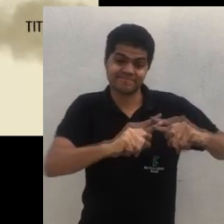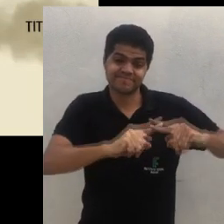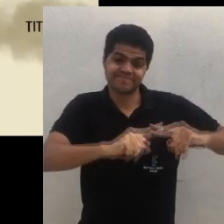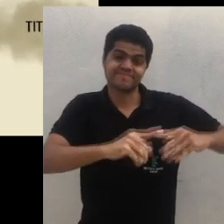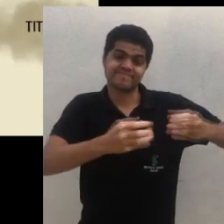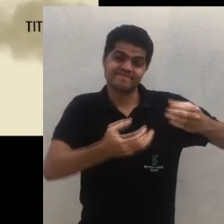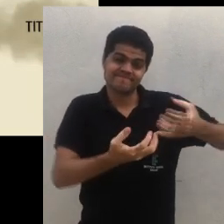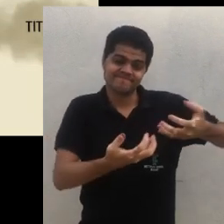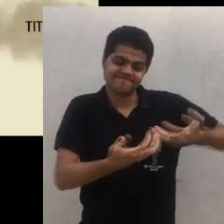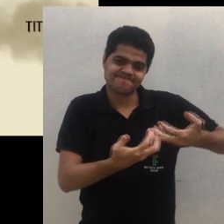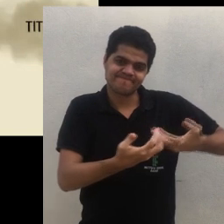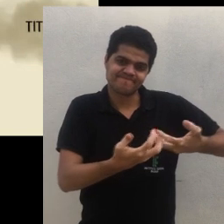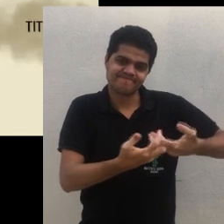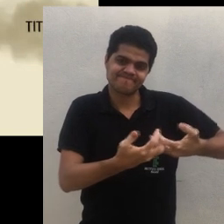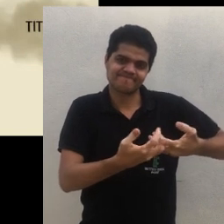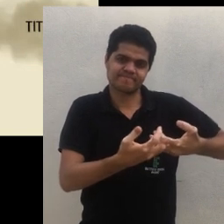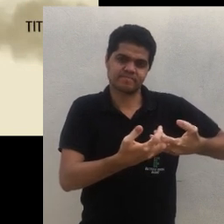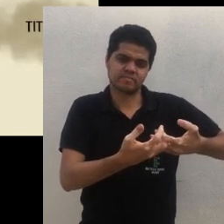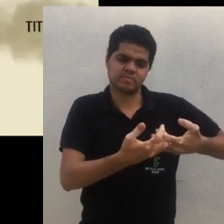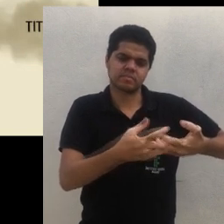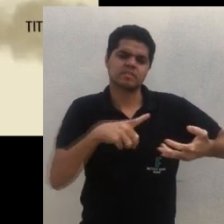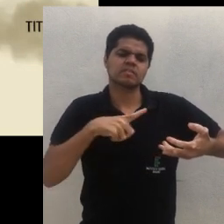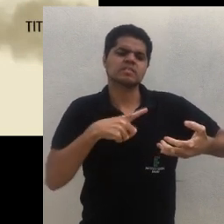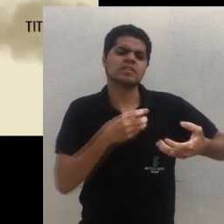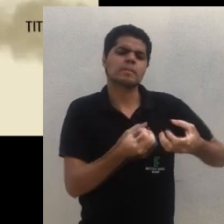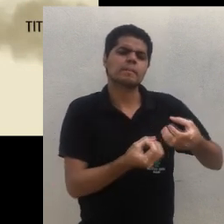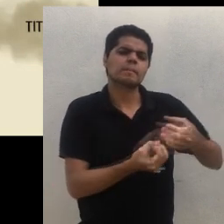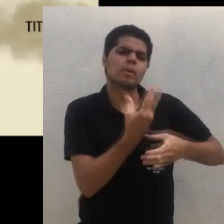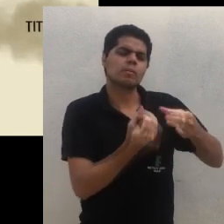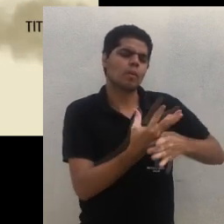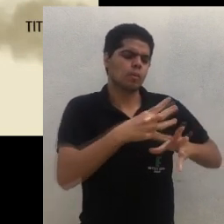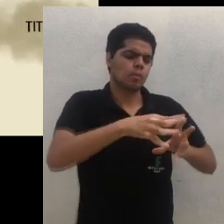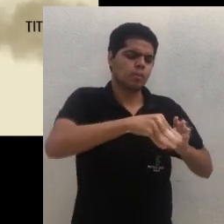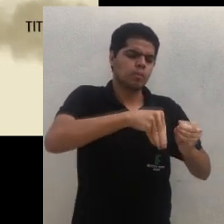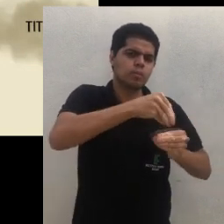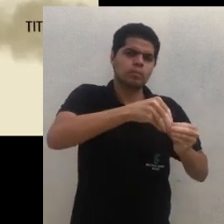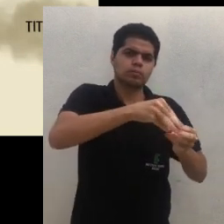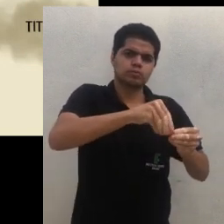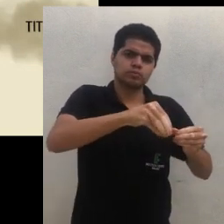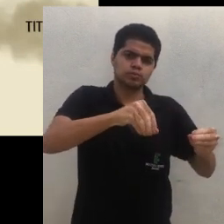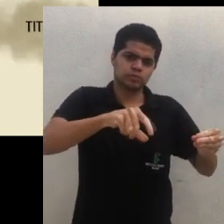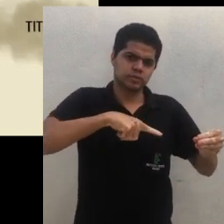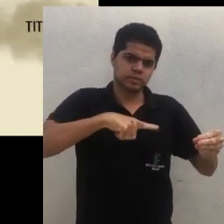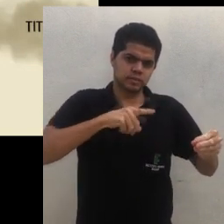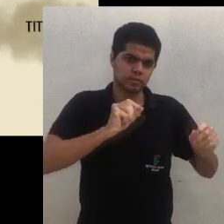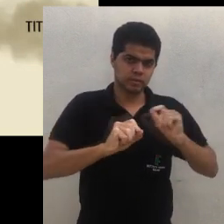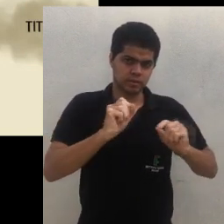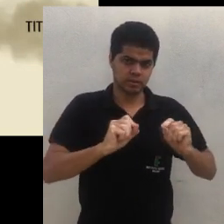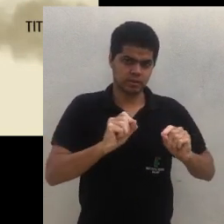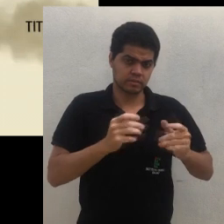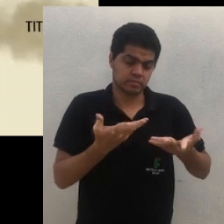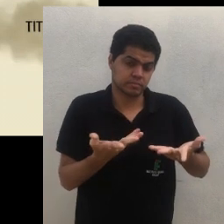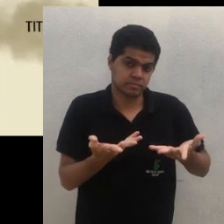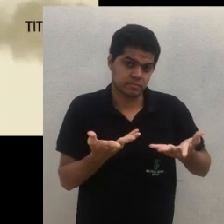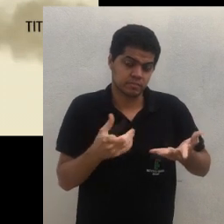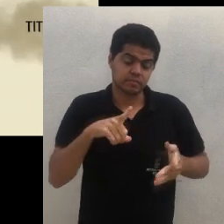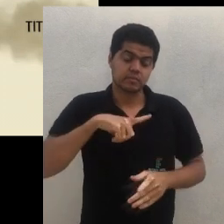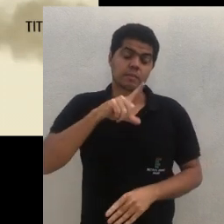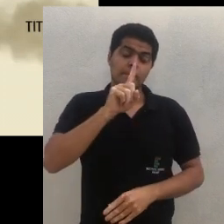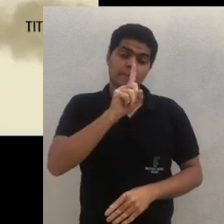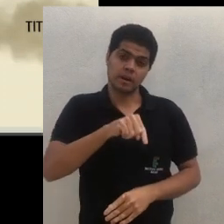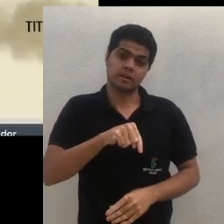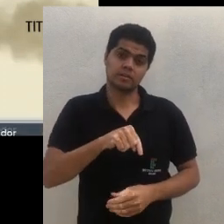dessas aqui vai produzir biomassa? o açoita cavalo. Vai ser uma espécie que vai produzir biomassa. Então,